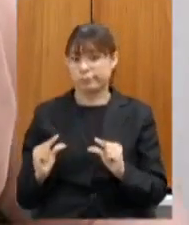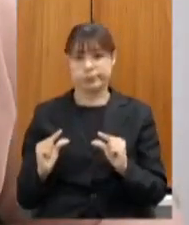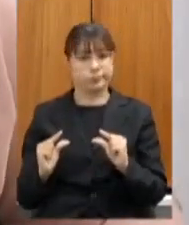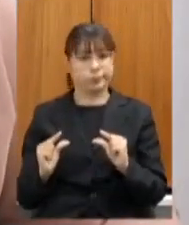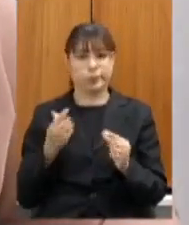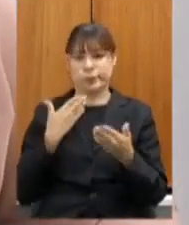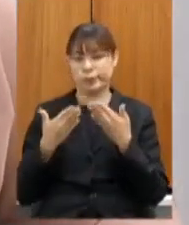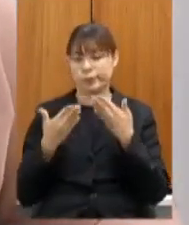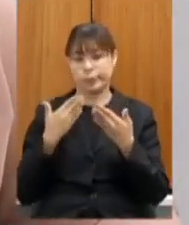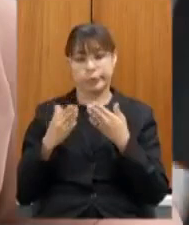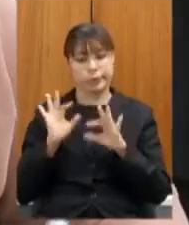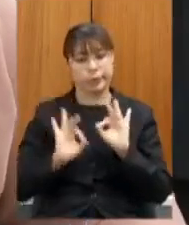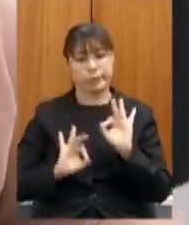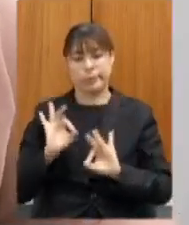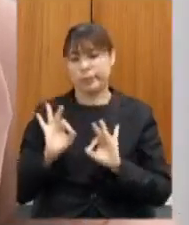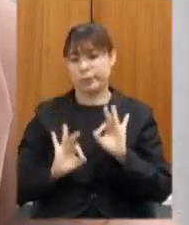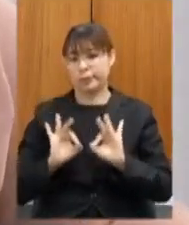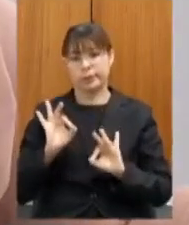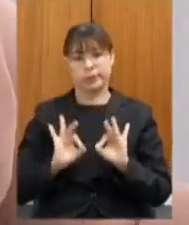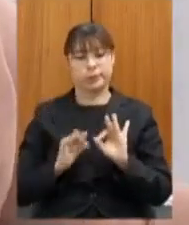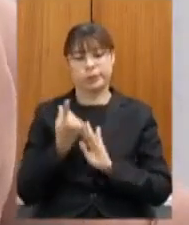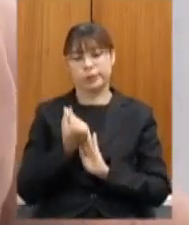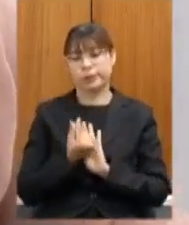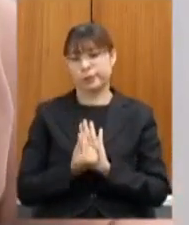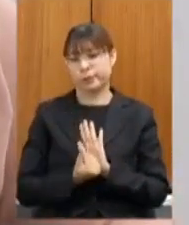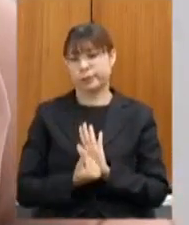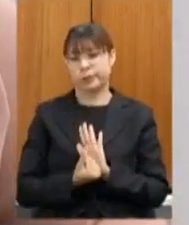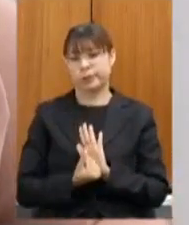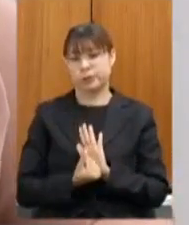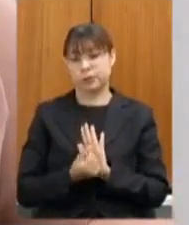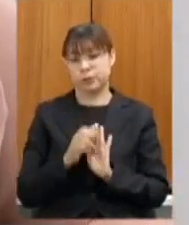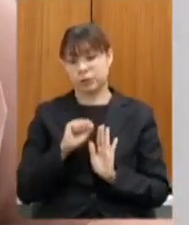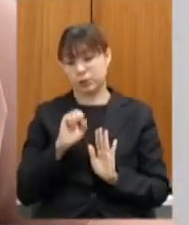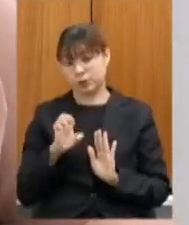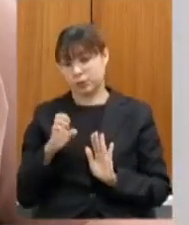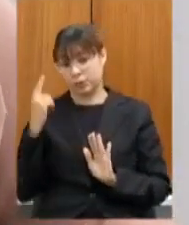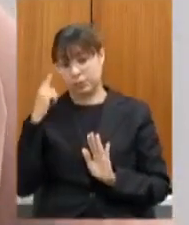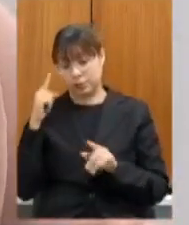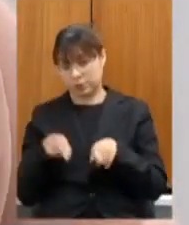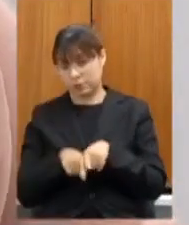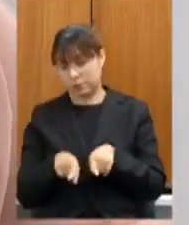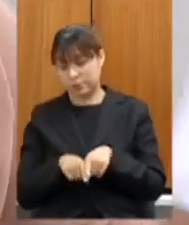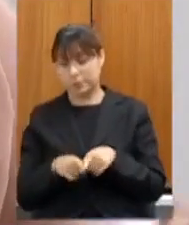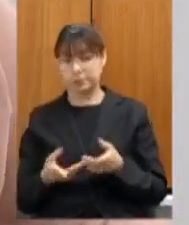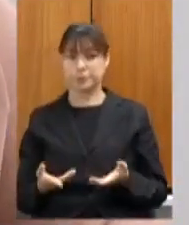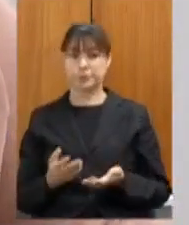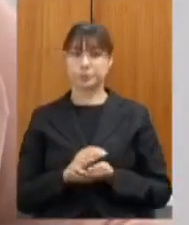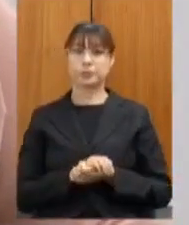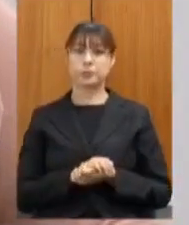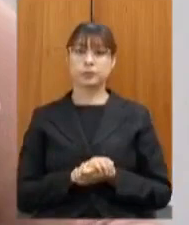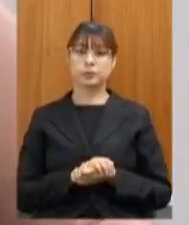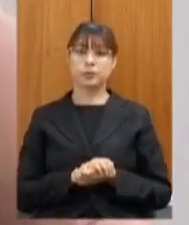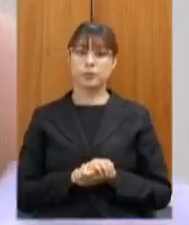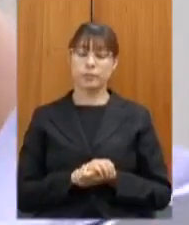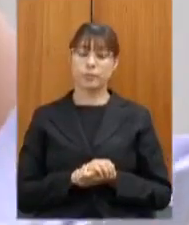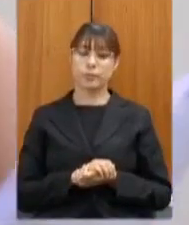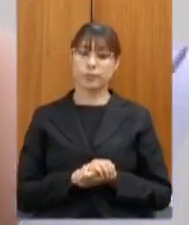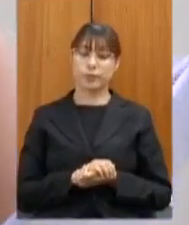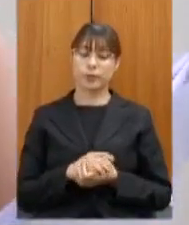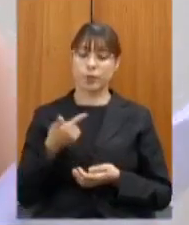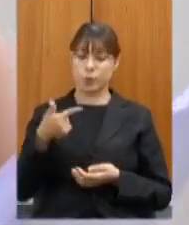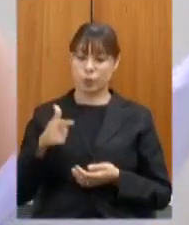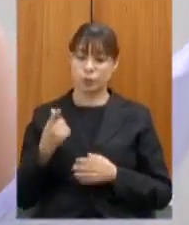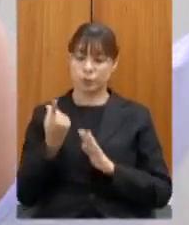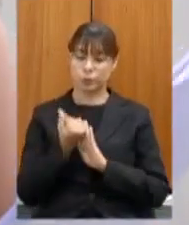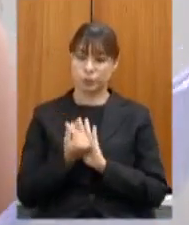consideração ao planejamento do orçamento e se nós levarmos em consideração a outra parte do